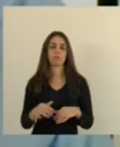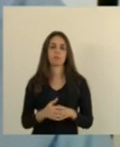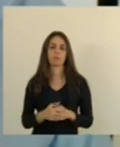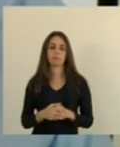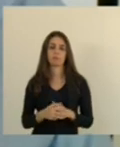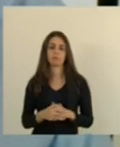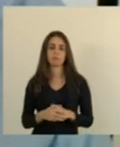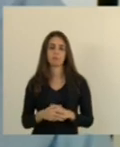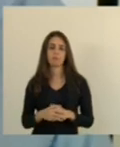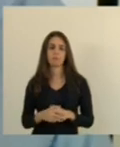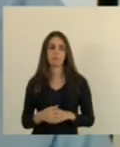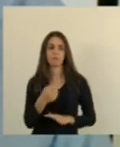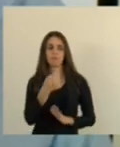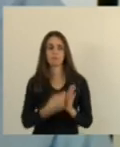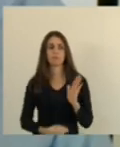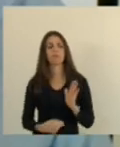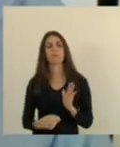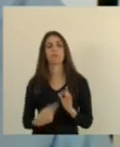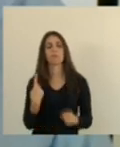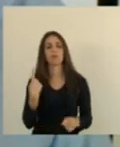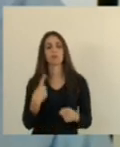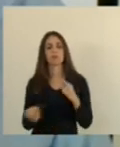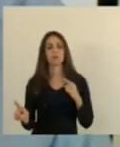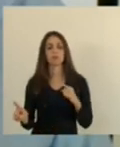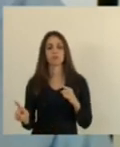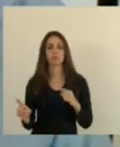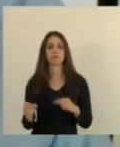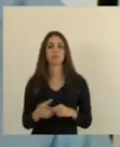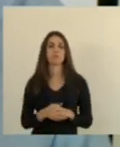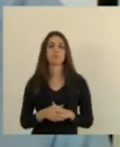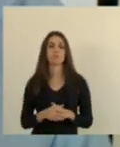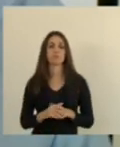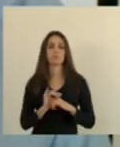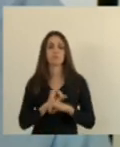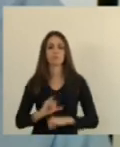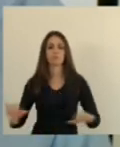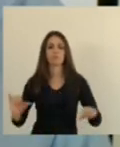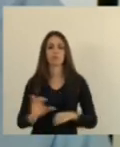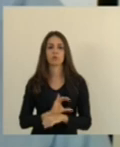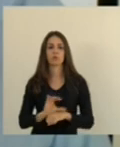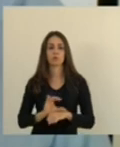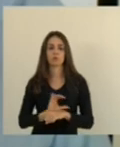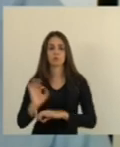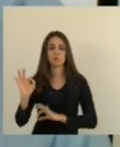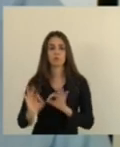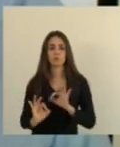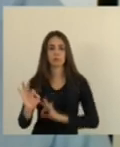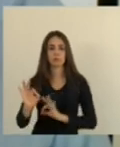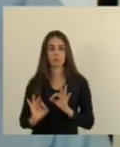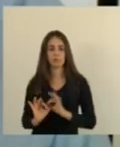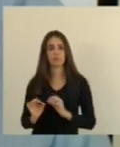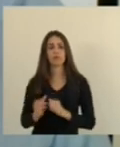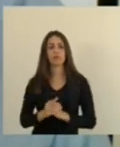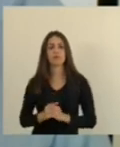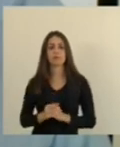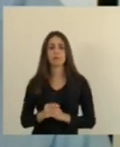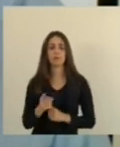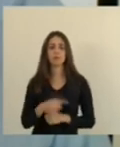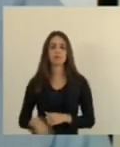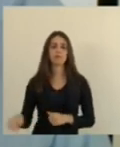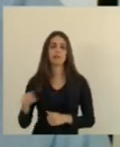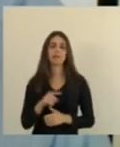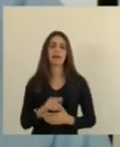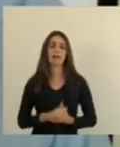escrito fica proibido o curso preparatório vinculado a concurso de